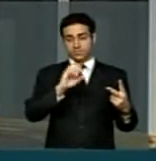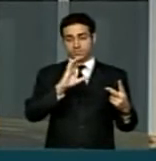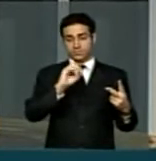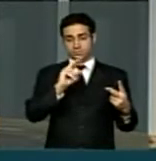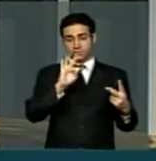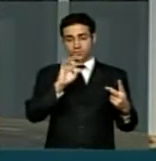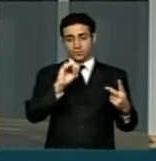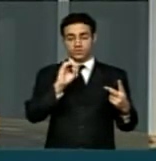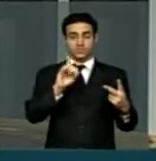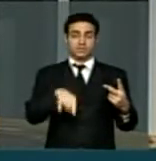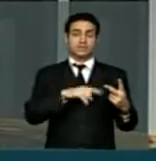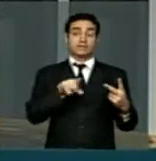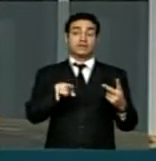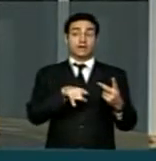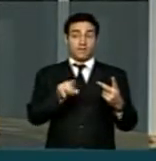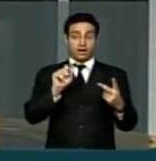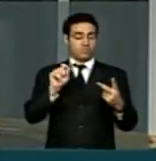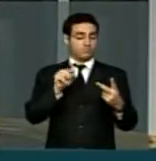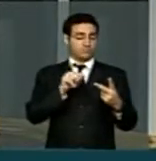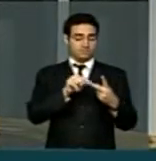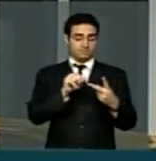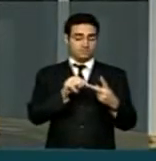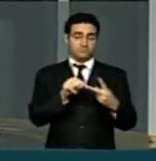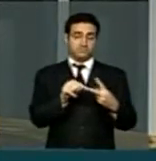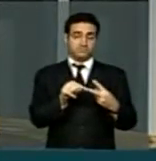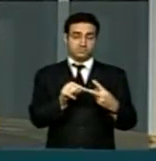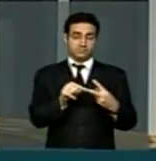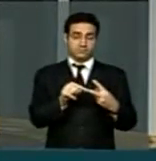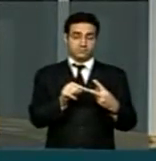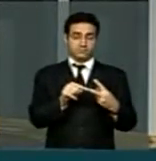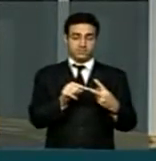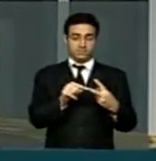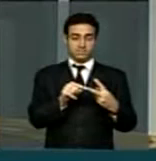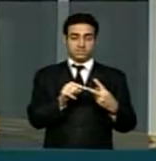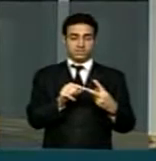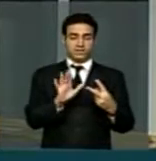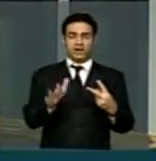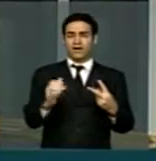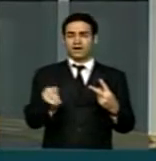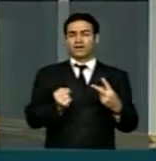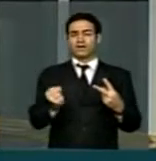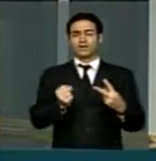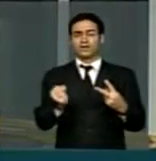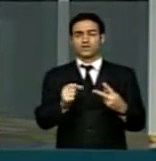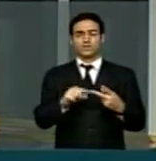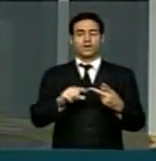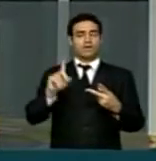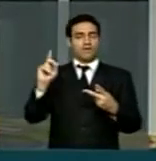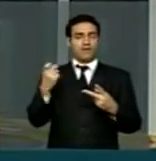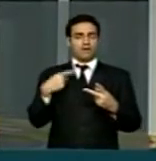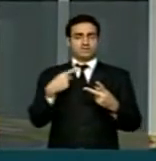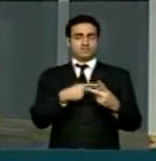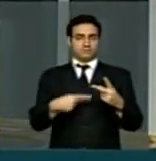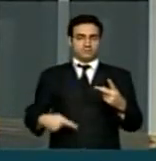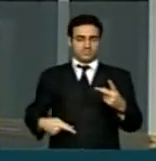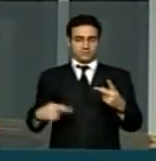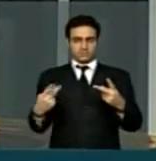o nosso decano, ex-presidente